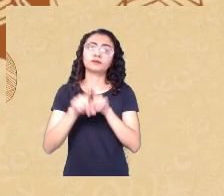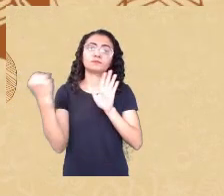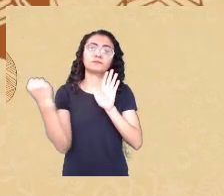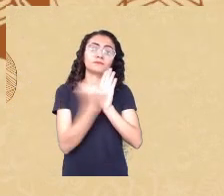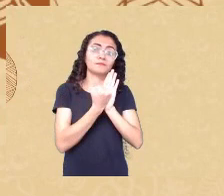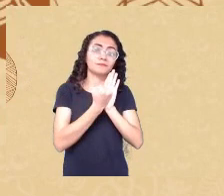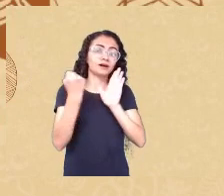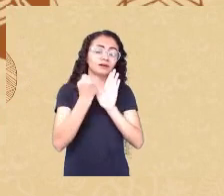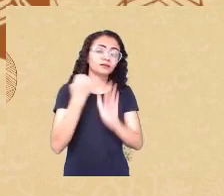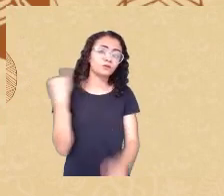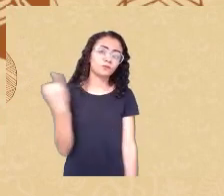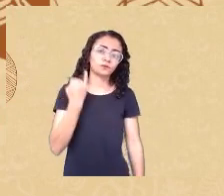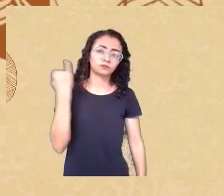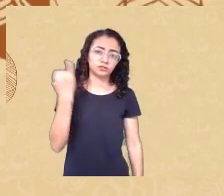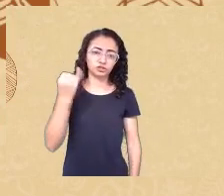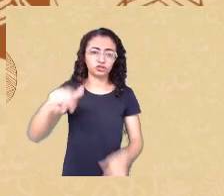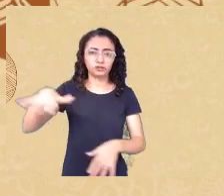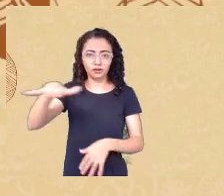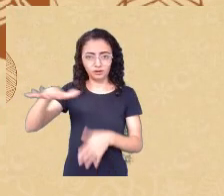então